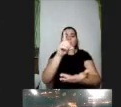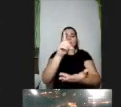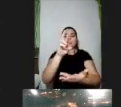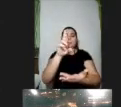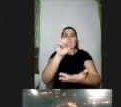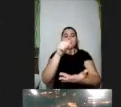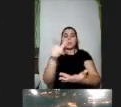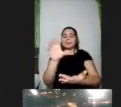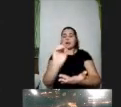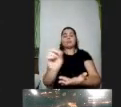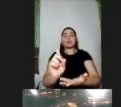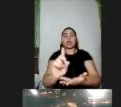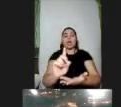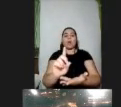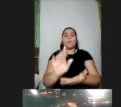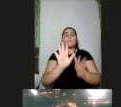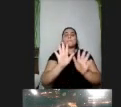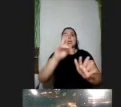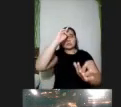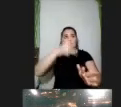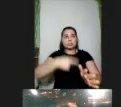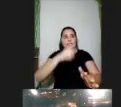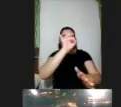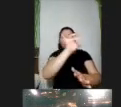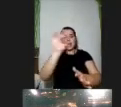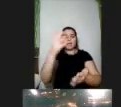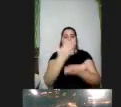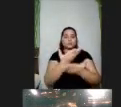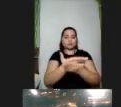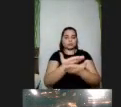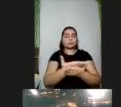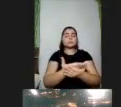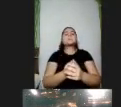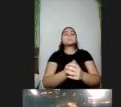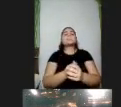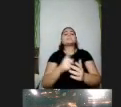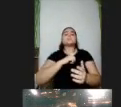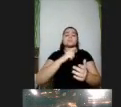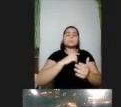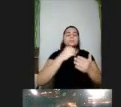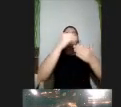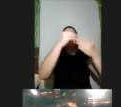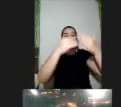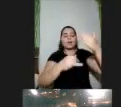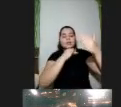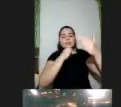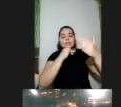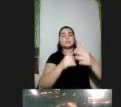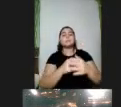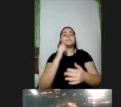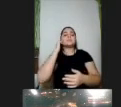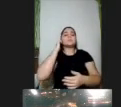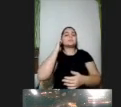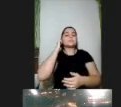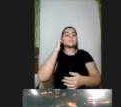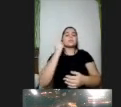dele aquilo que não é o ponto forte dele e aí alguns exemplos e em relação às redes afetivas também uma